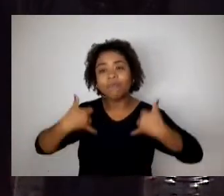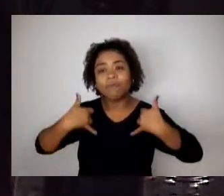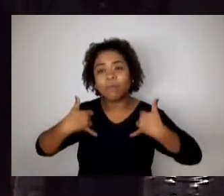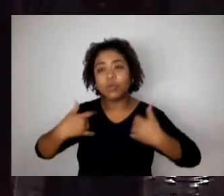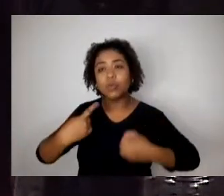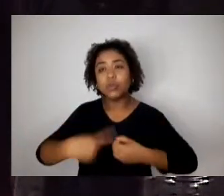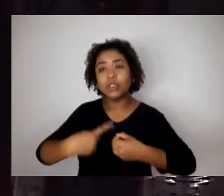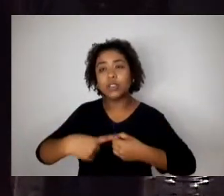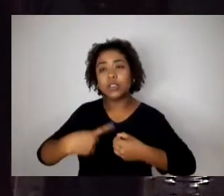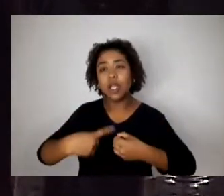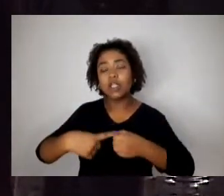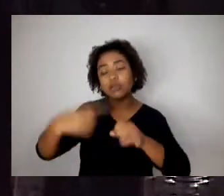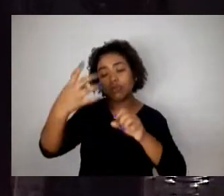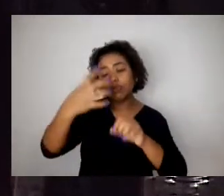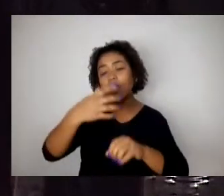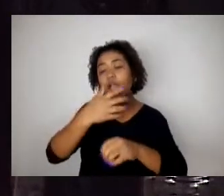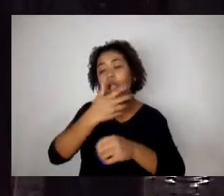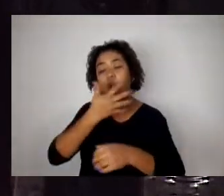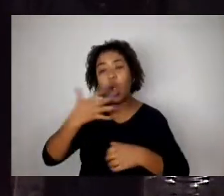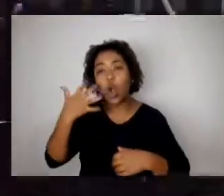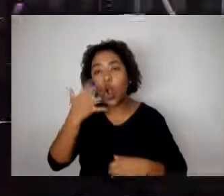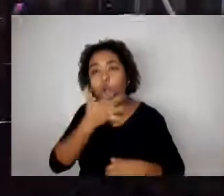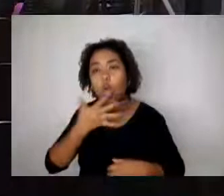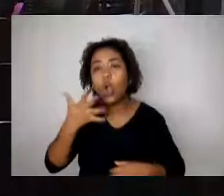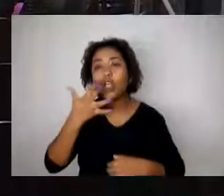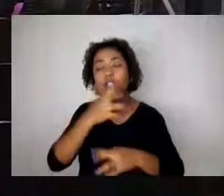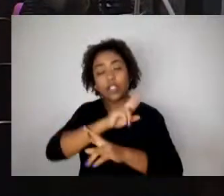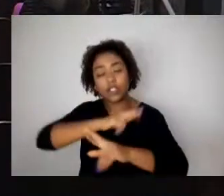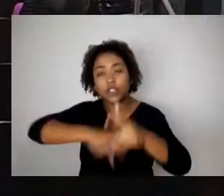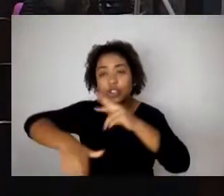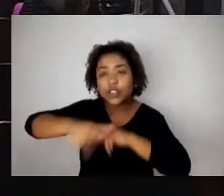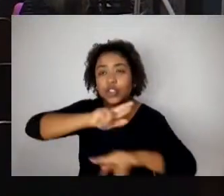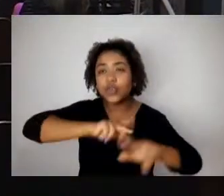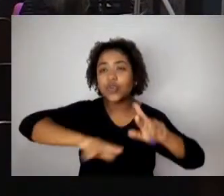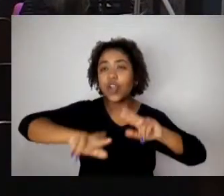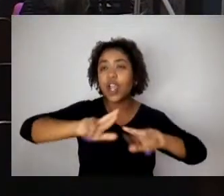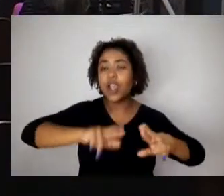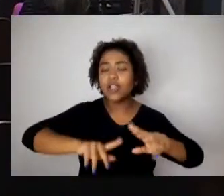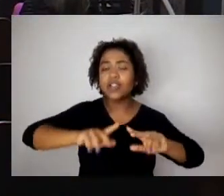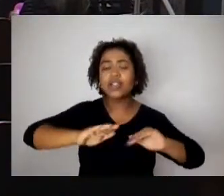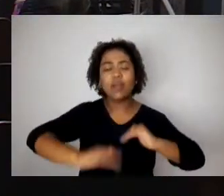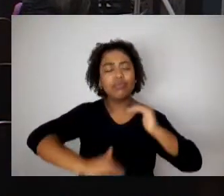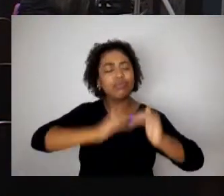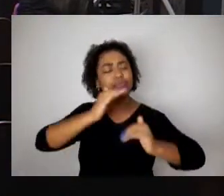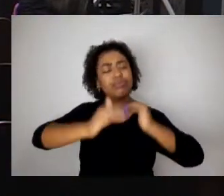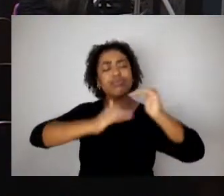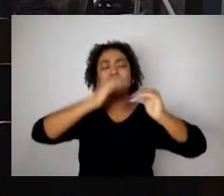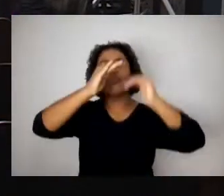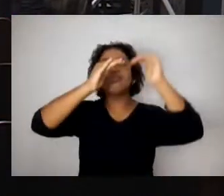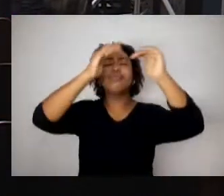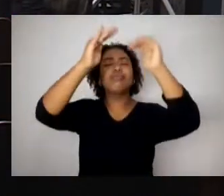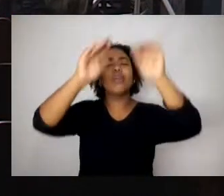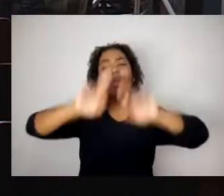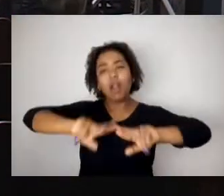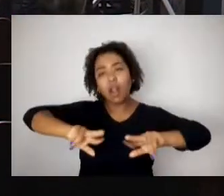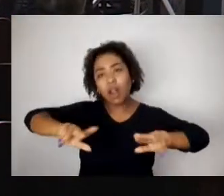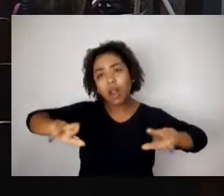diversa e cada vez mais diversa. Pela hora e pela última vez, vereadora Thalia Sobral. Obrigada, presidente.